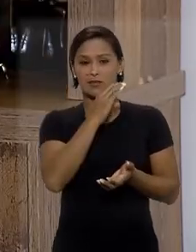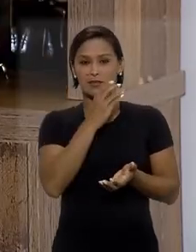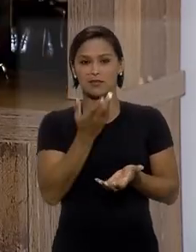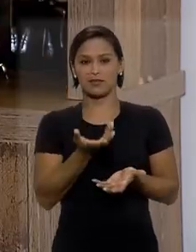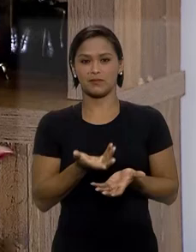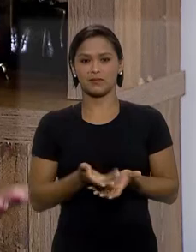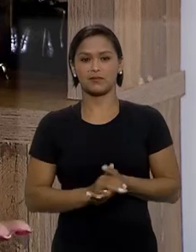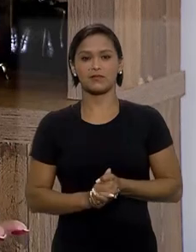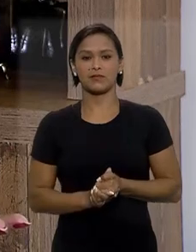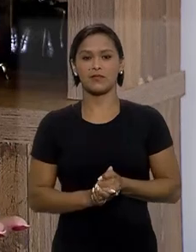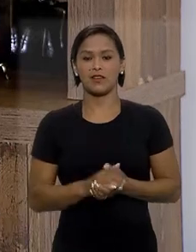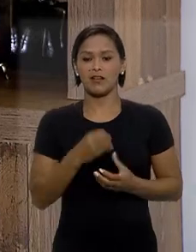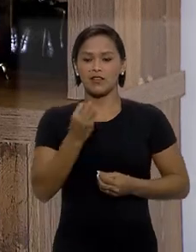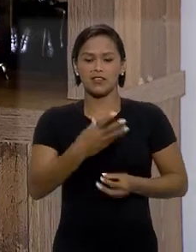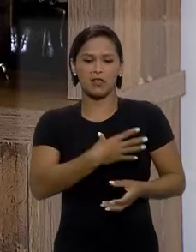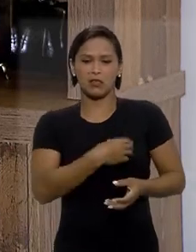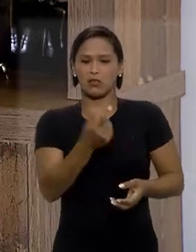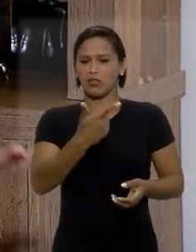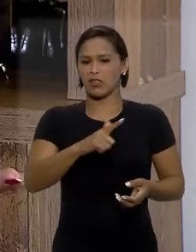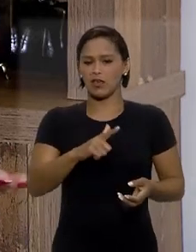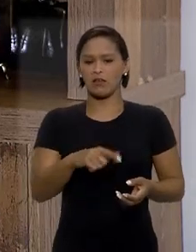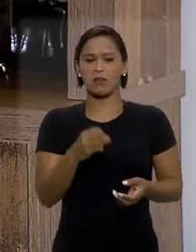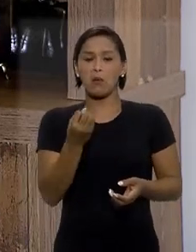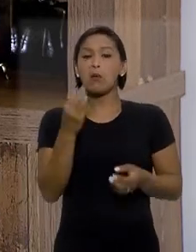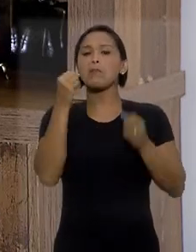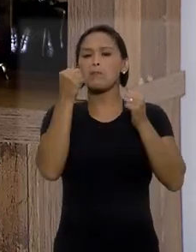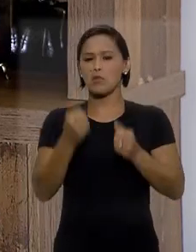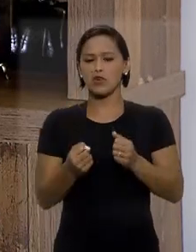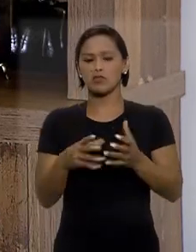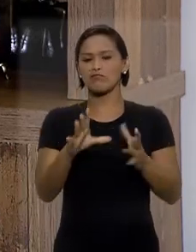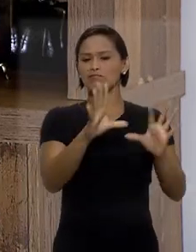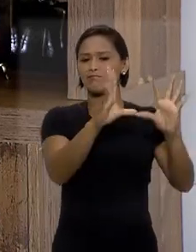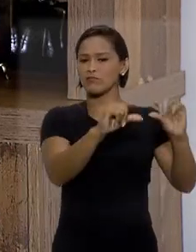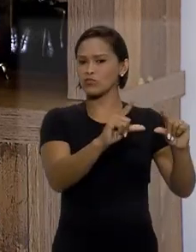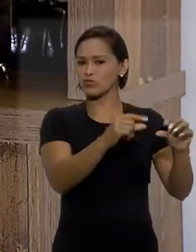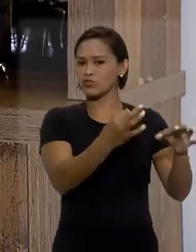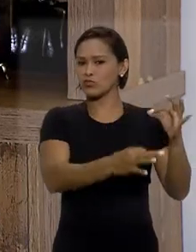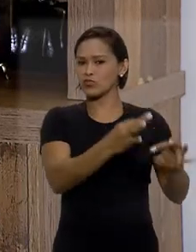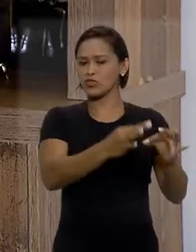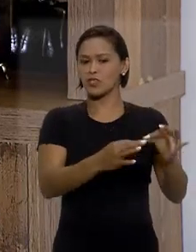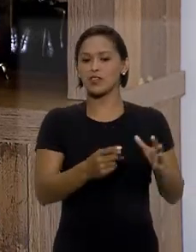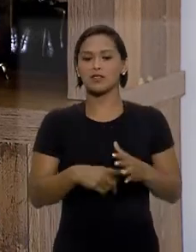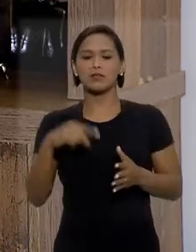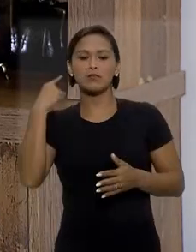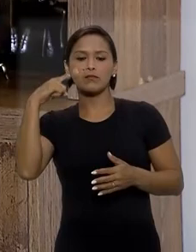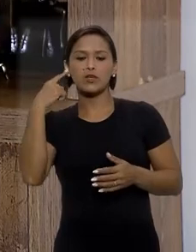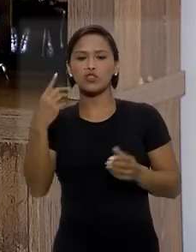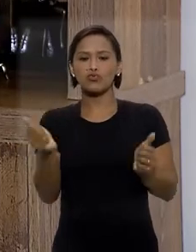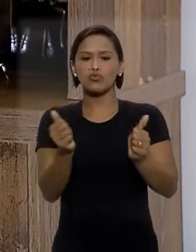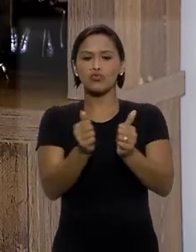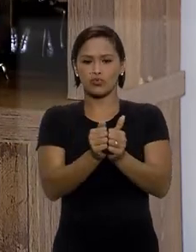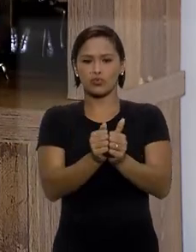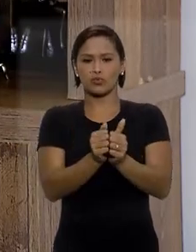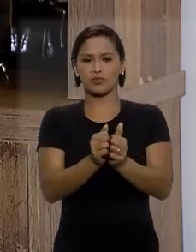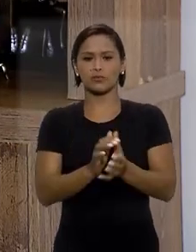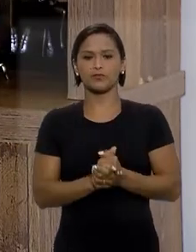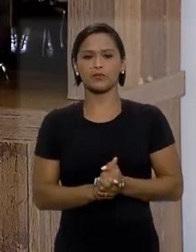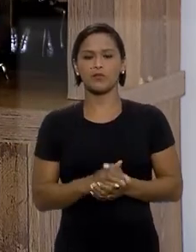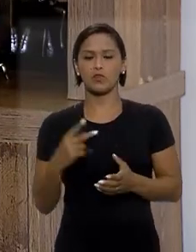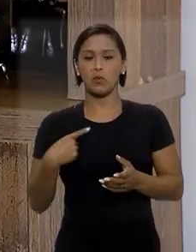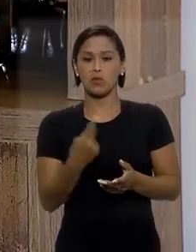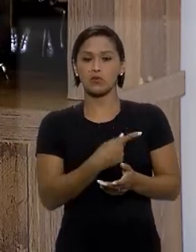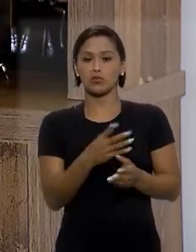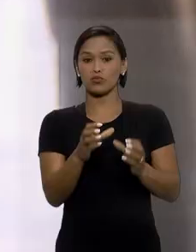mais célebre. É bem mais rápido. Se não tiver filhos pequenos, pode ser decidido no cartório, sempre na presença de um advogado ou